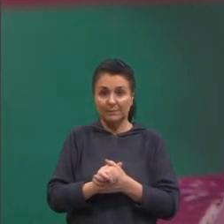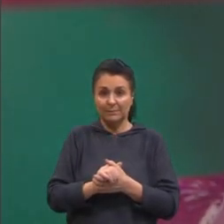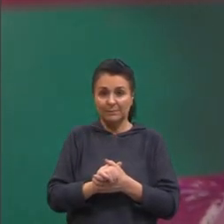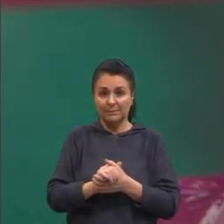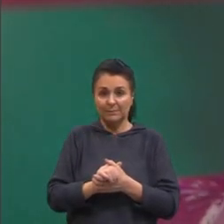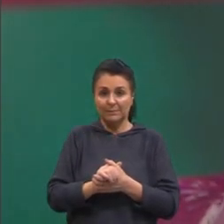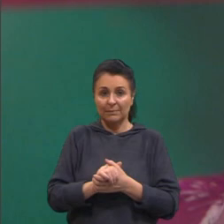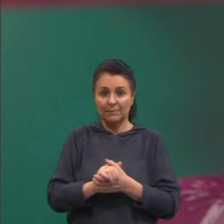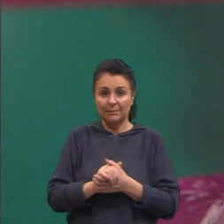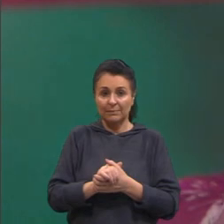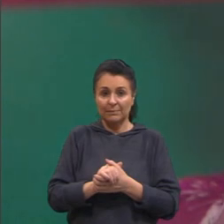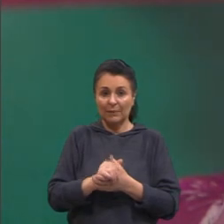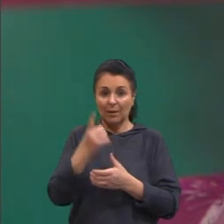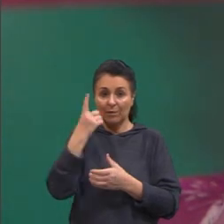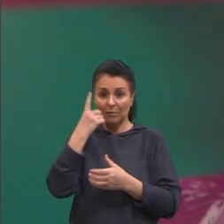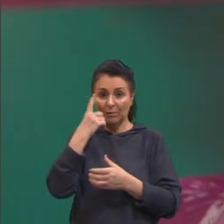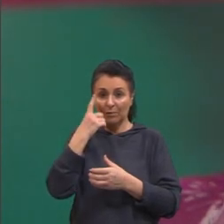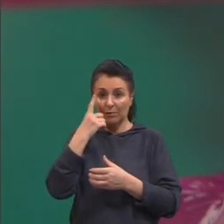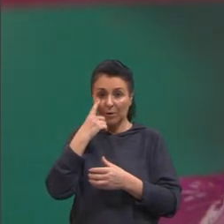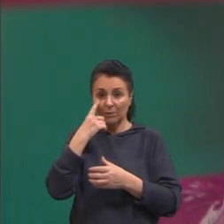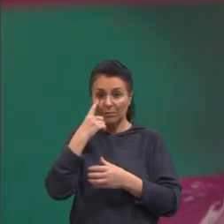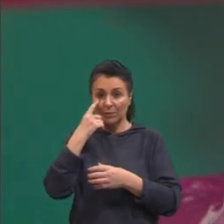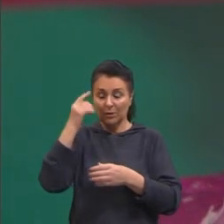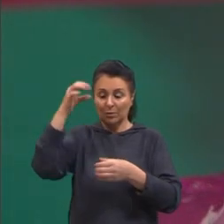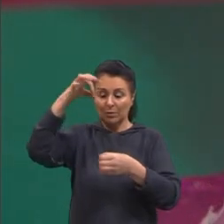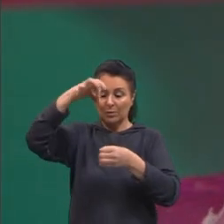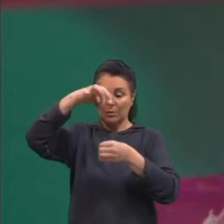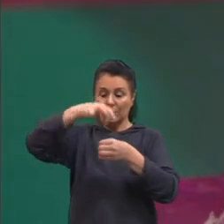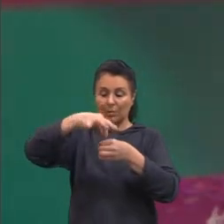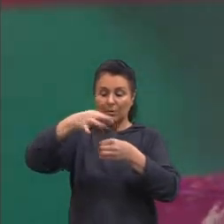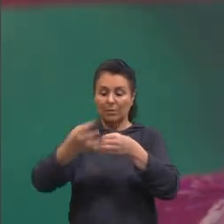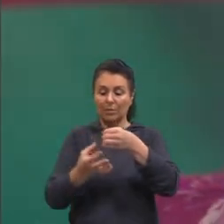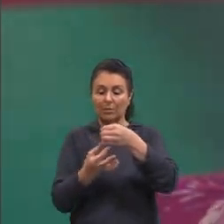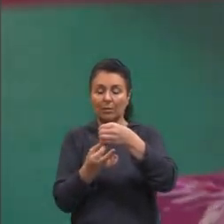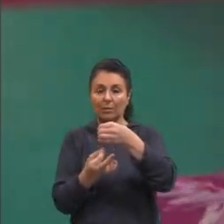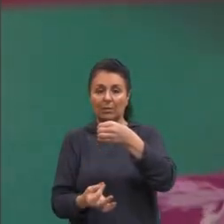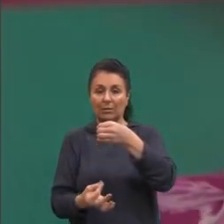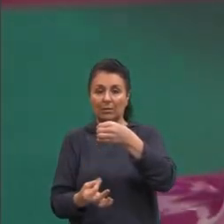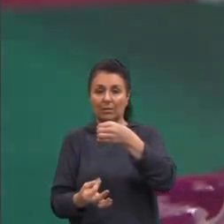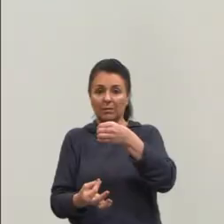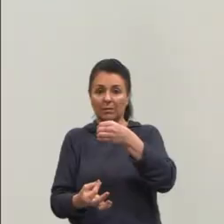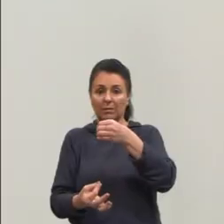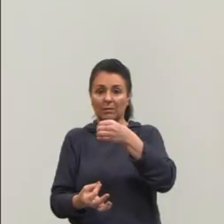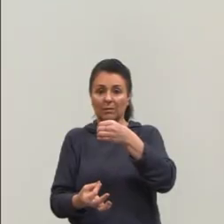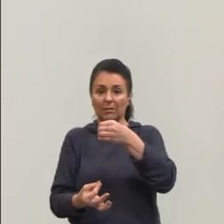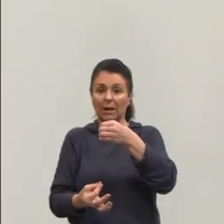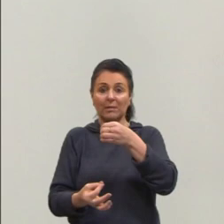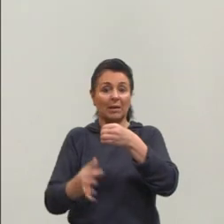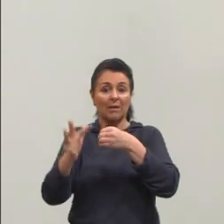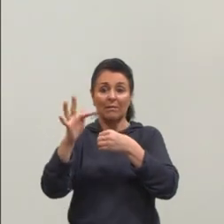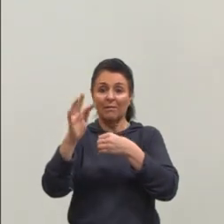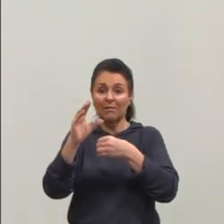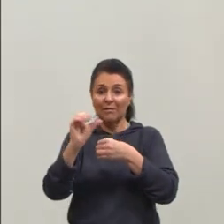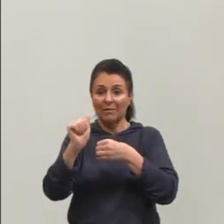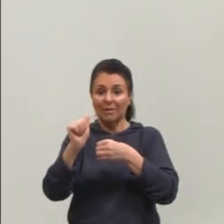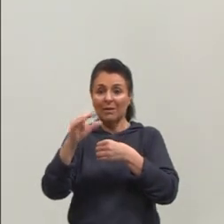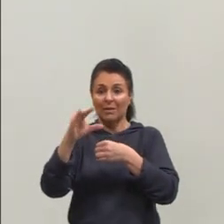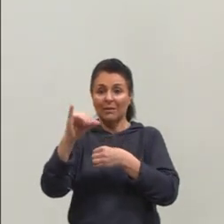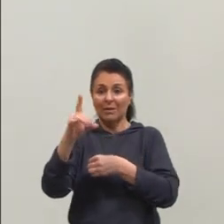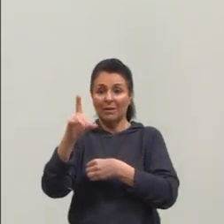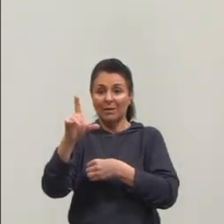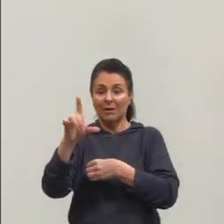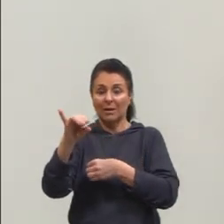auxiliar na passagem para o meio interno da célula. Essa é uma difusão facilitada, facilitada pela